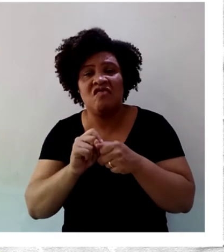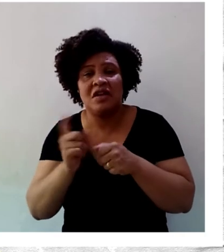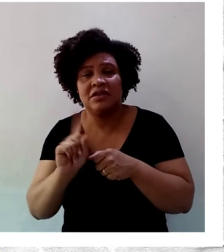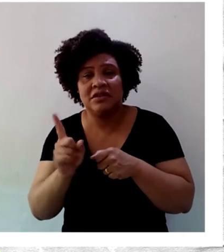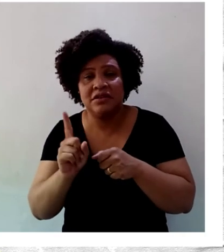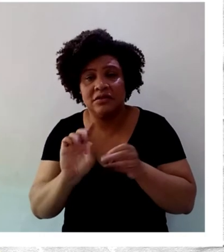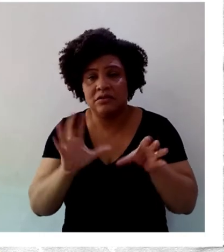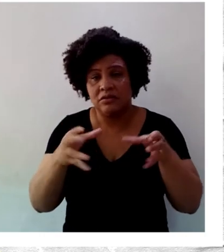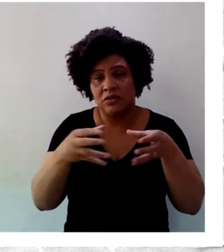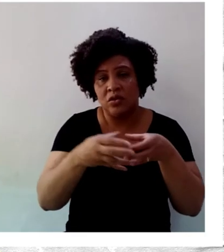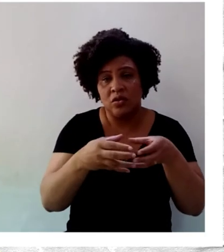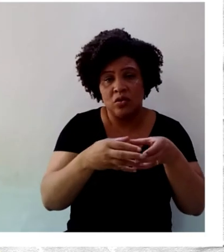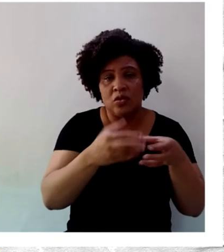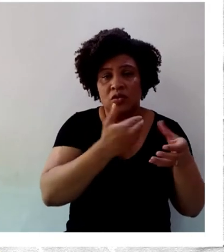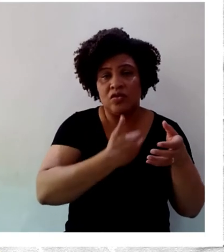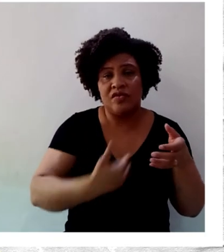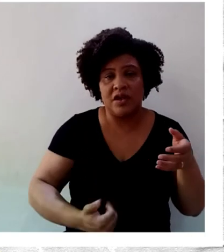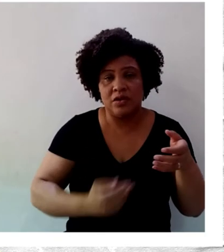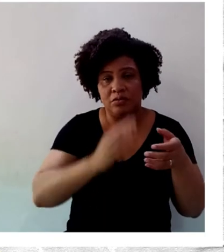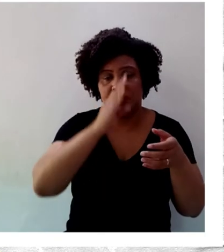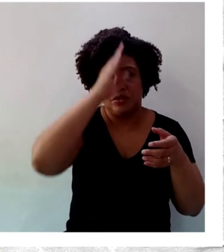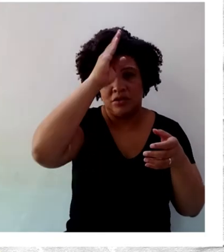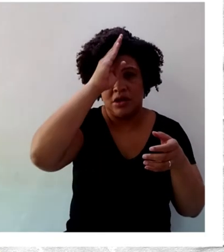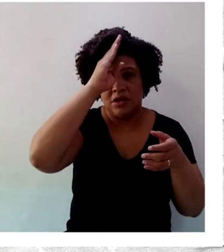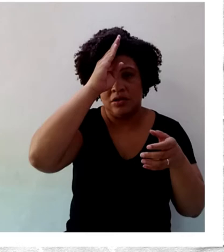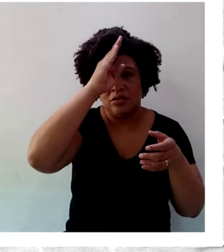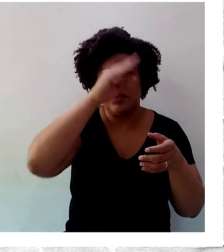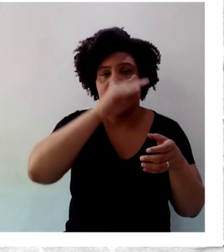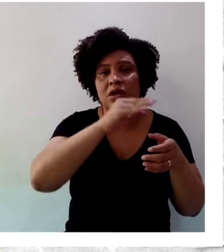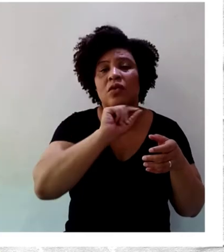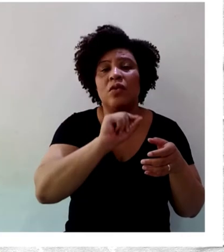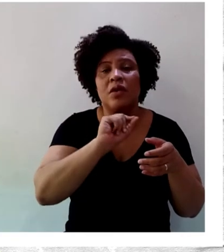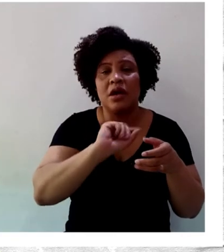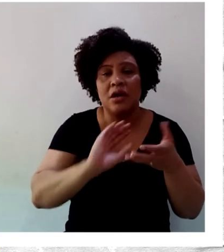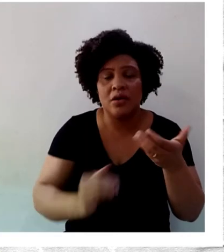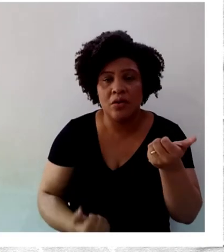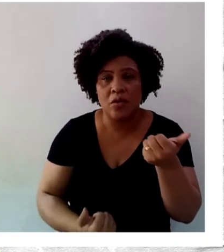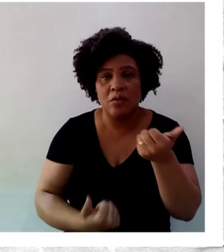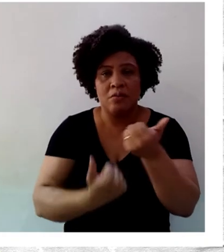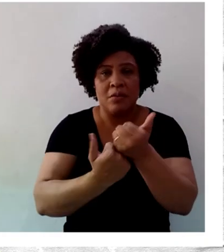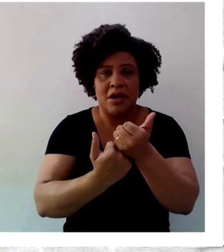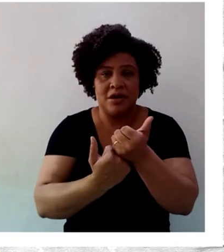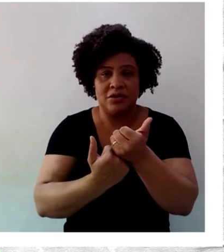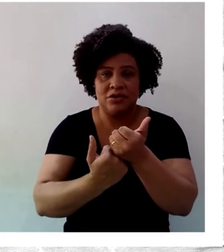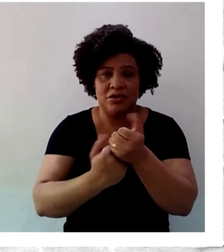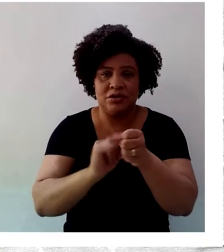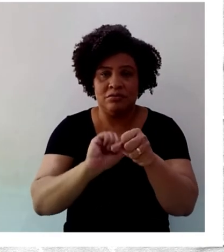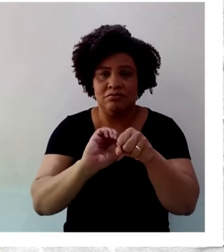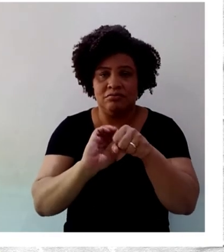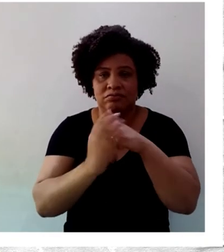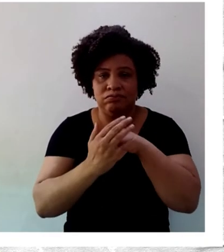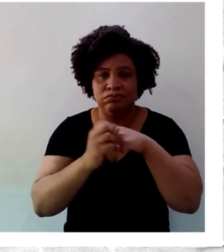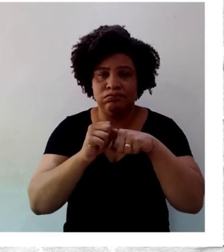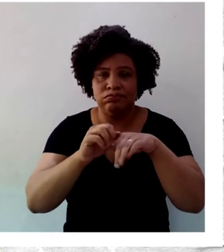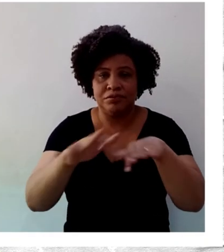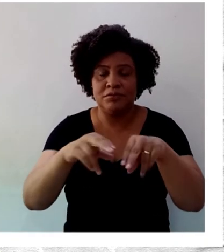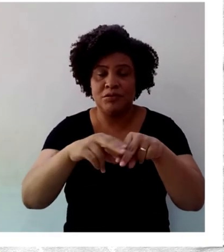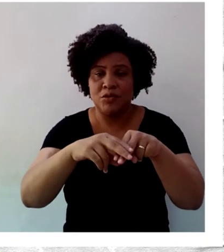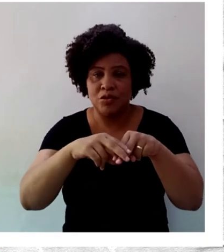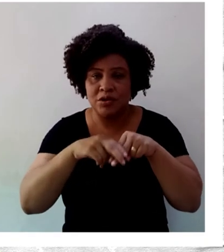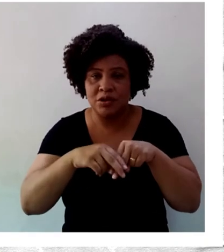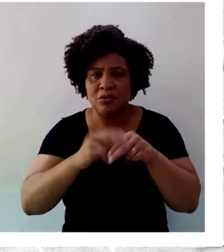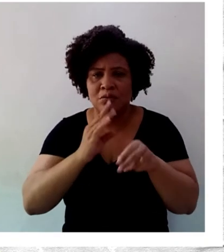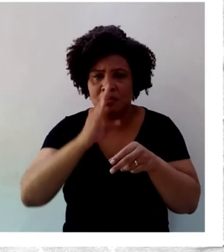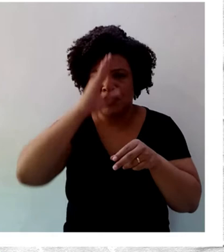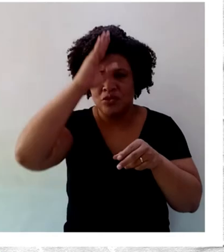Bolsonaro no combate à pandemia. Por isso, fora Bolsonaro, já! Fora